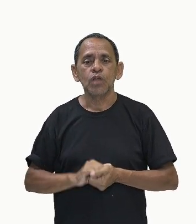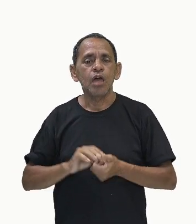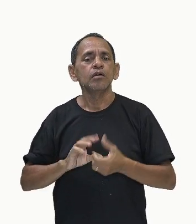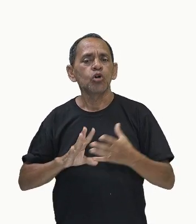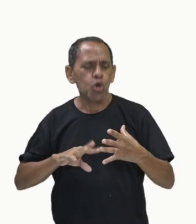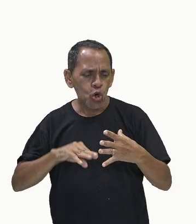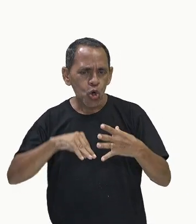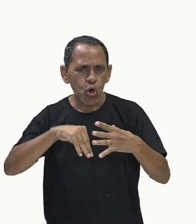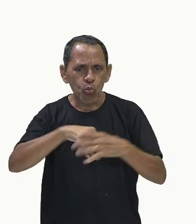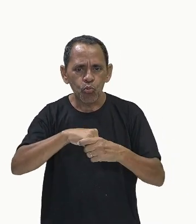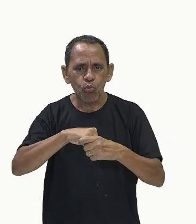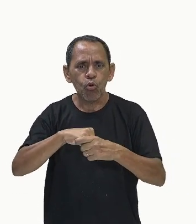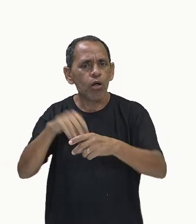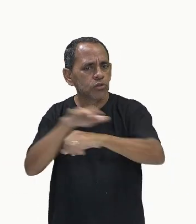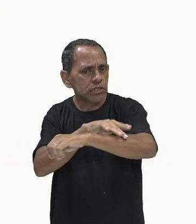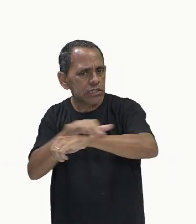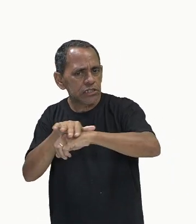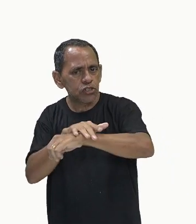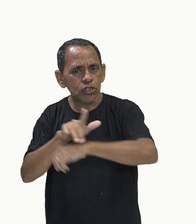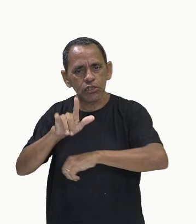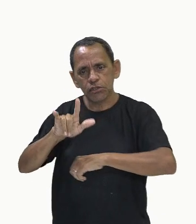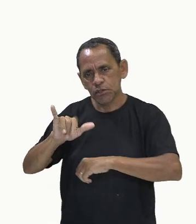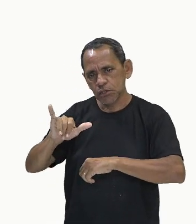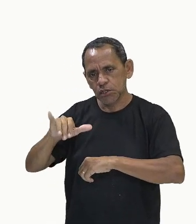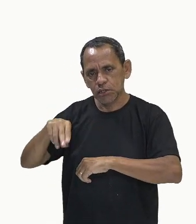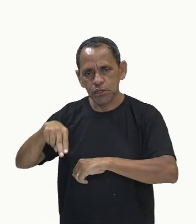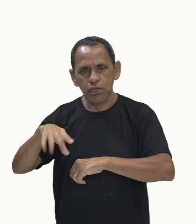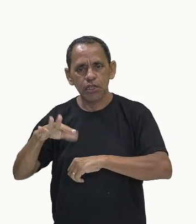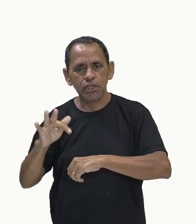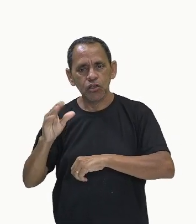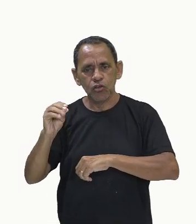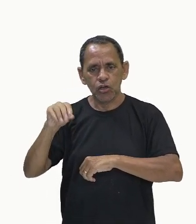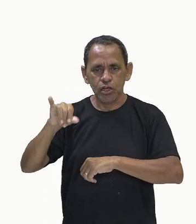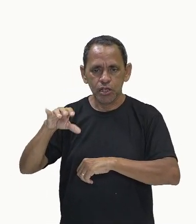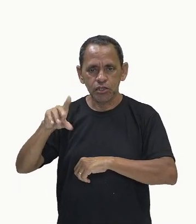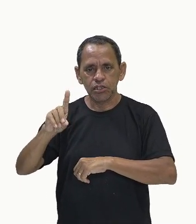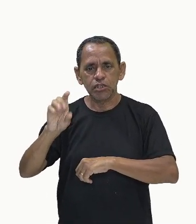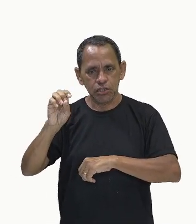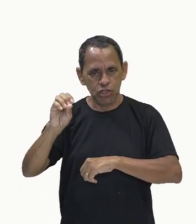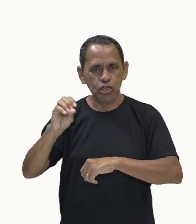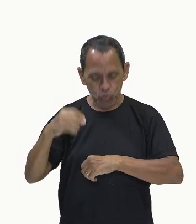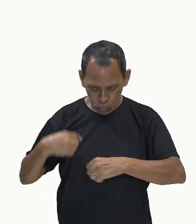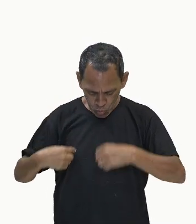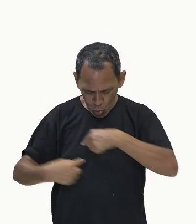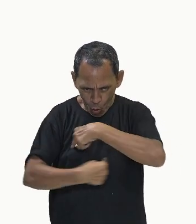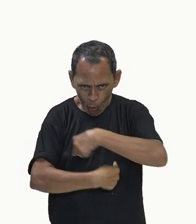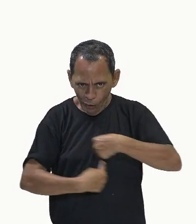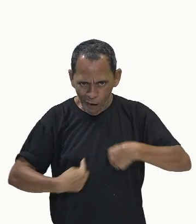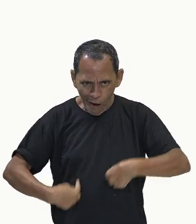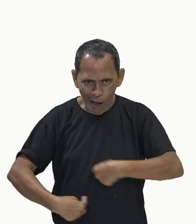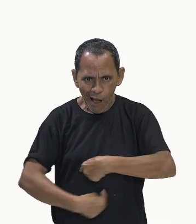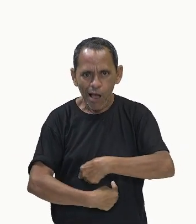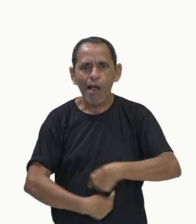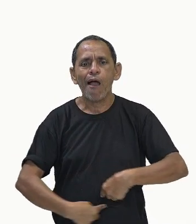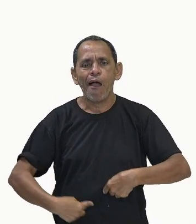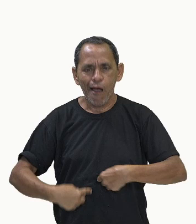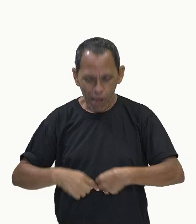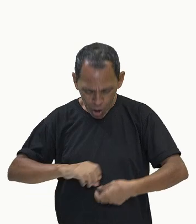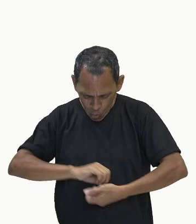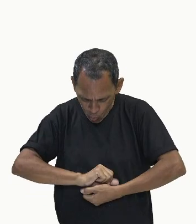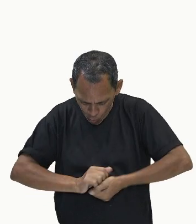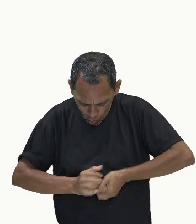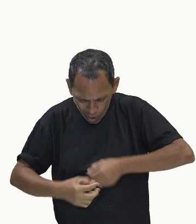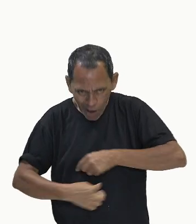tecido linfóide no intestino delgado. Olha aqui, nesse esquema está sendo